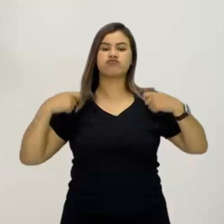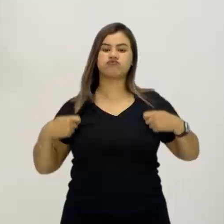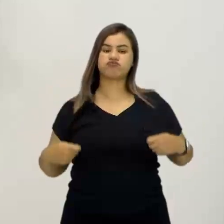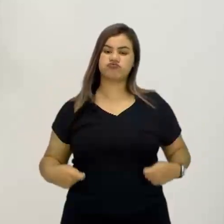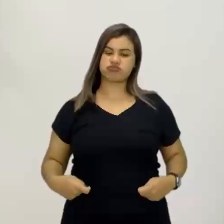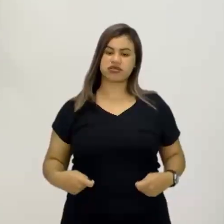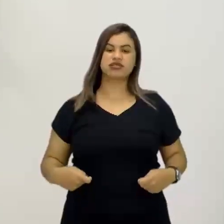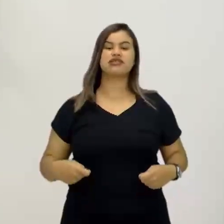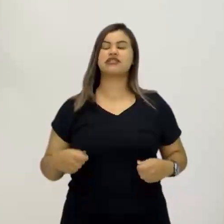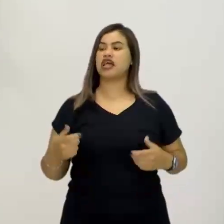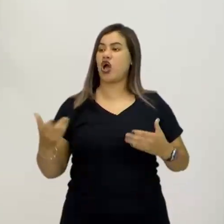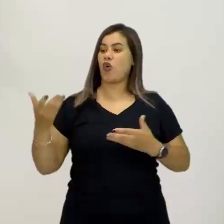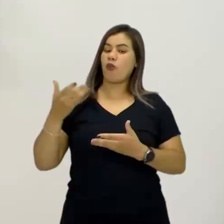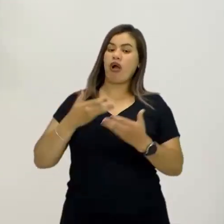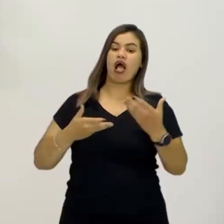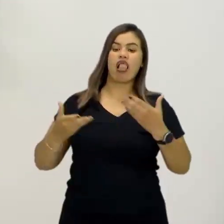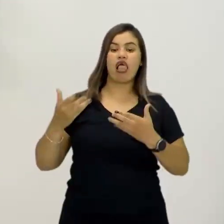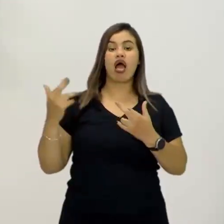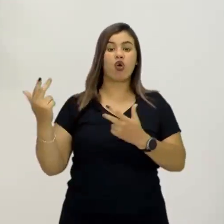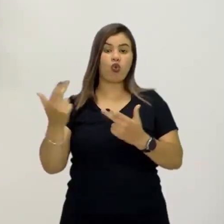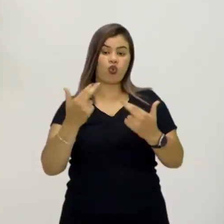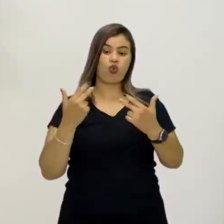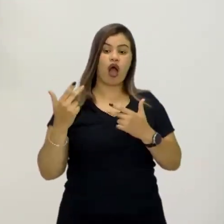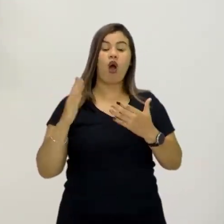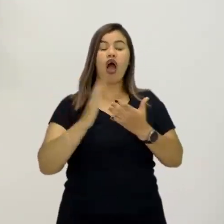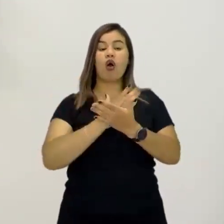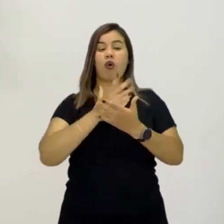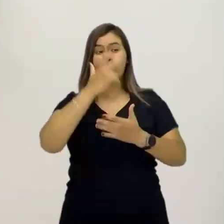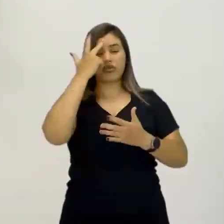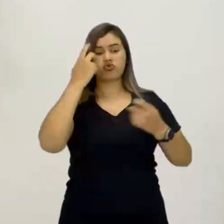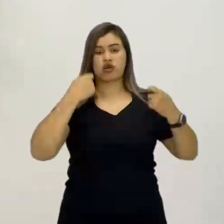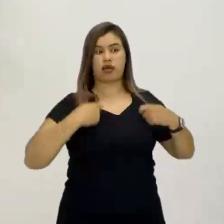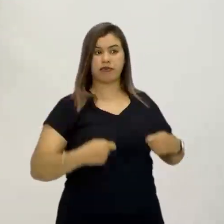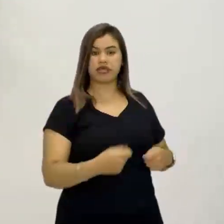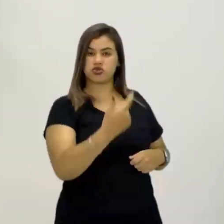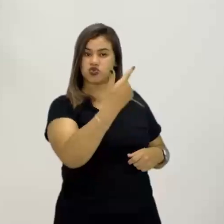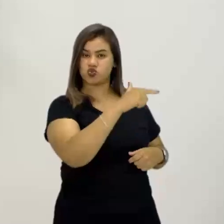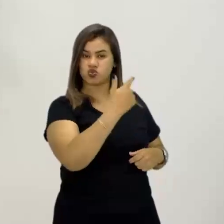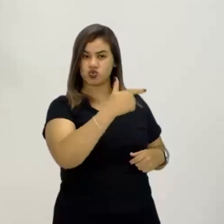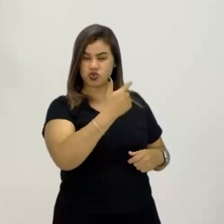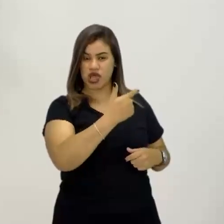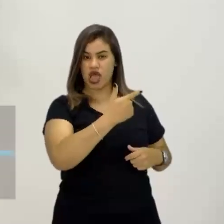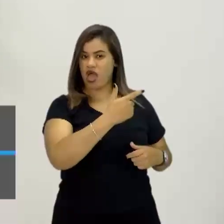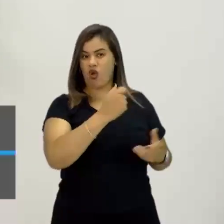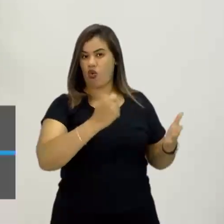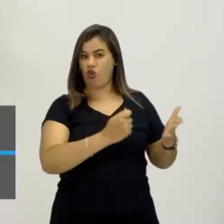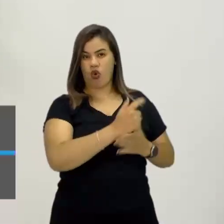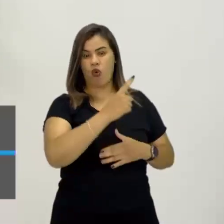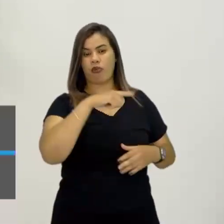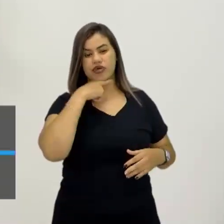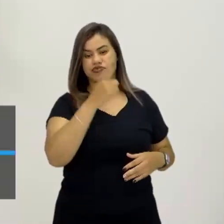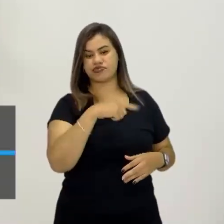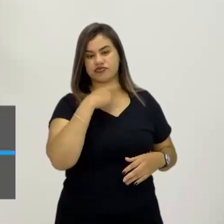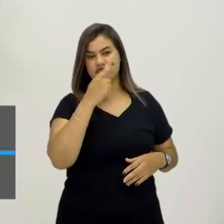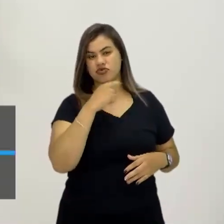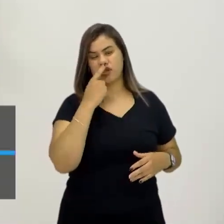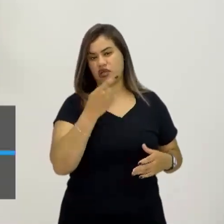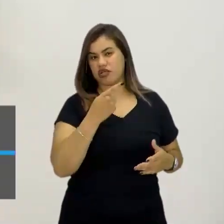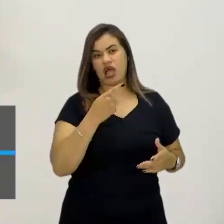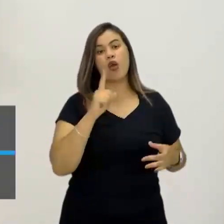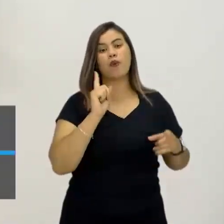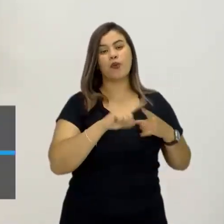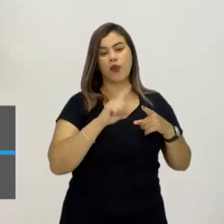entendem o que eu estou falando. As pessoas que não obtiverem o poder econômico de vestir essa camiseta, de comprar uma